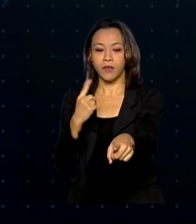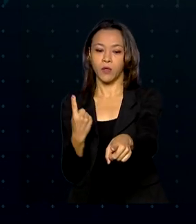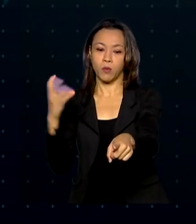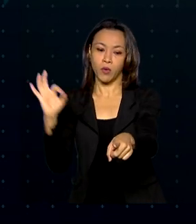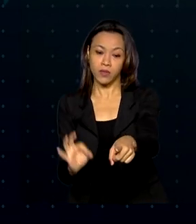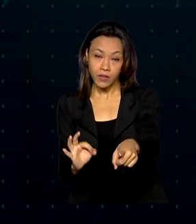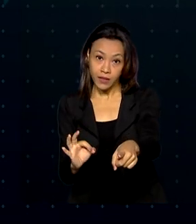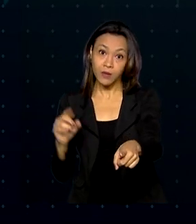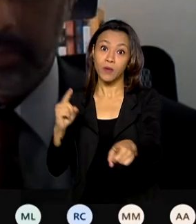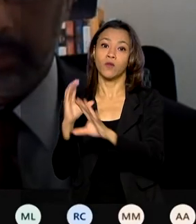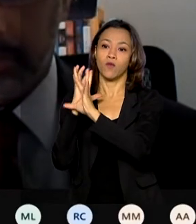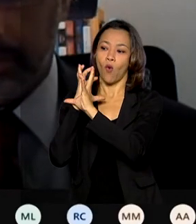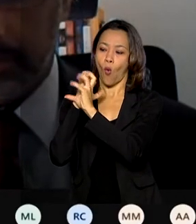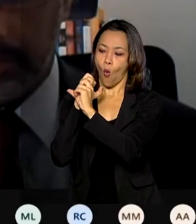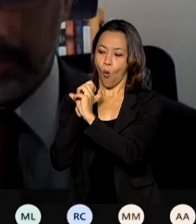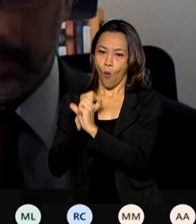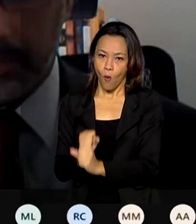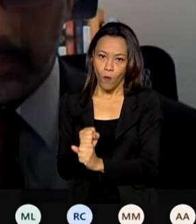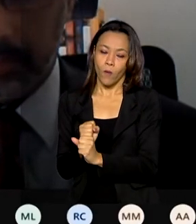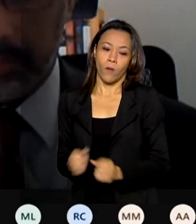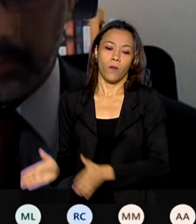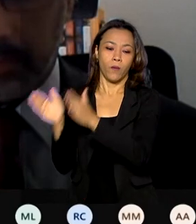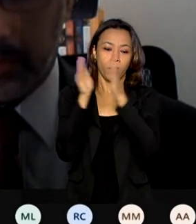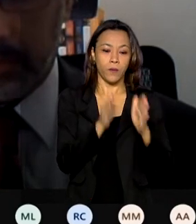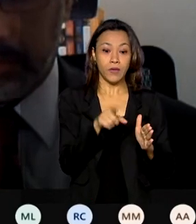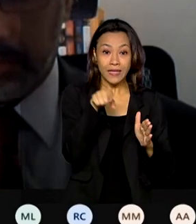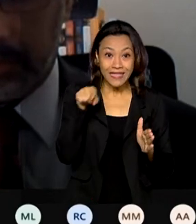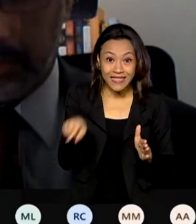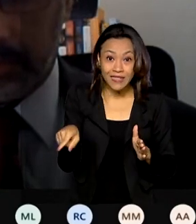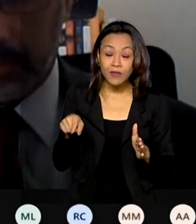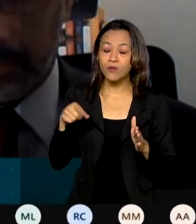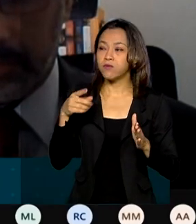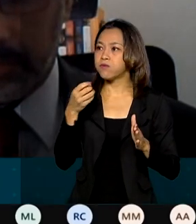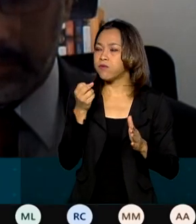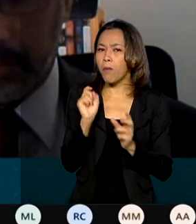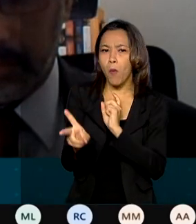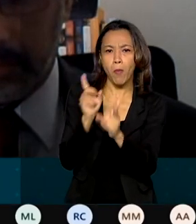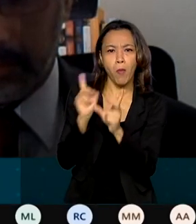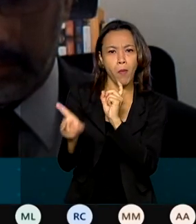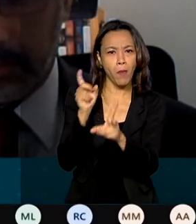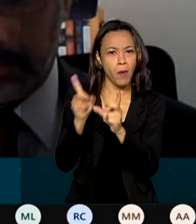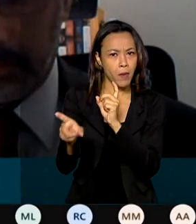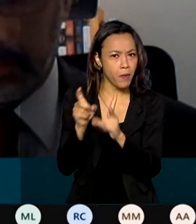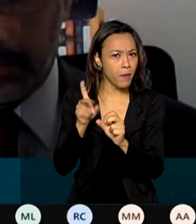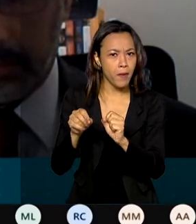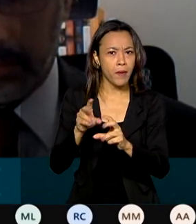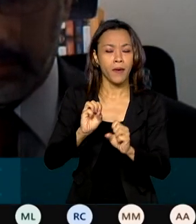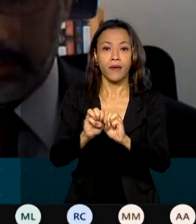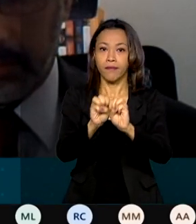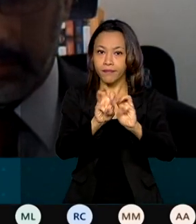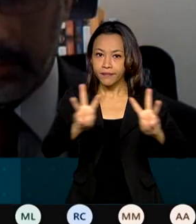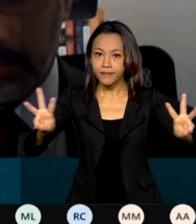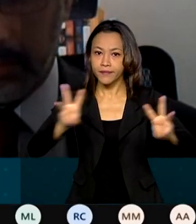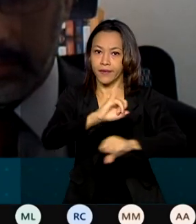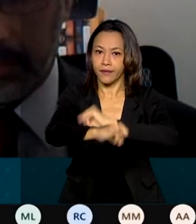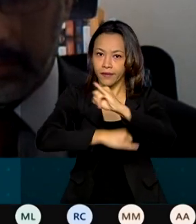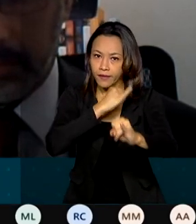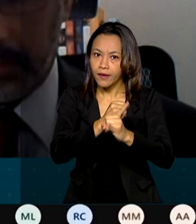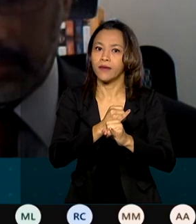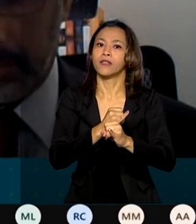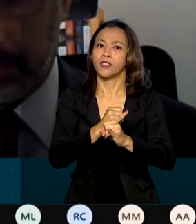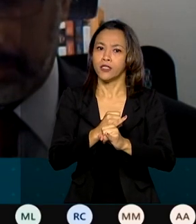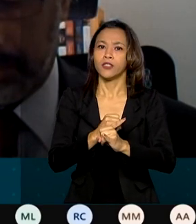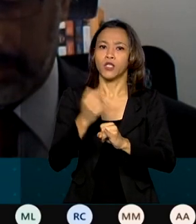período acumulado. Com destaque para o comércio eletrônico, comércio não presencial na modalidade eletrônica, que